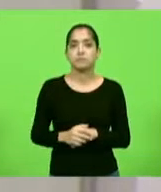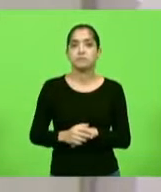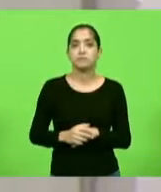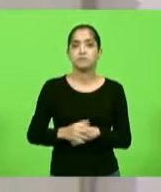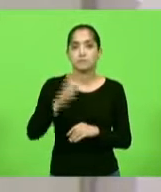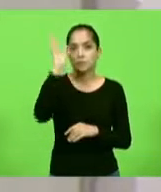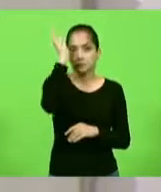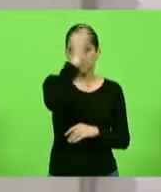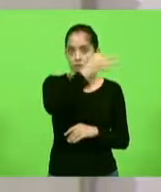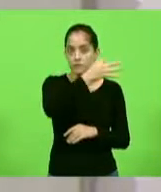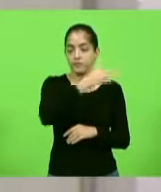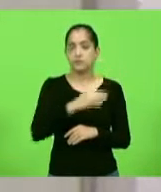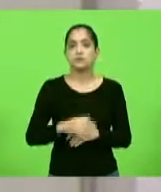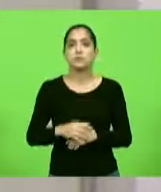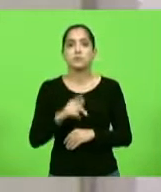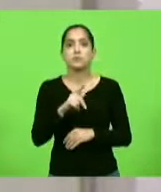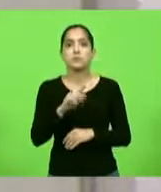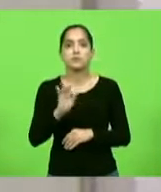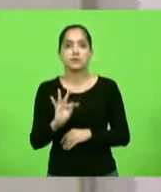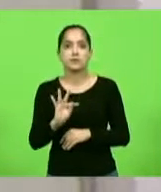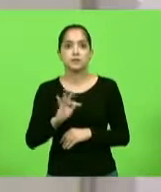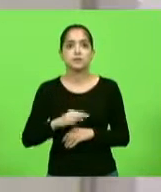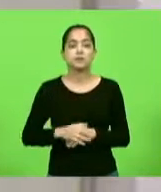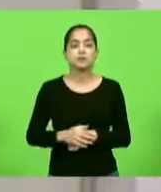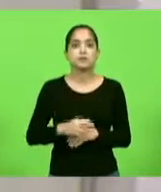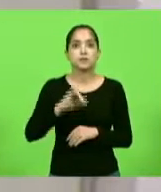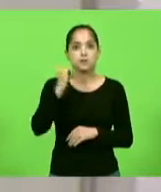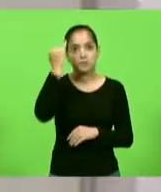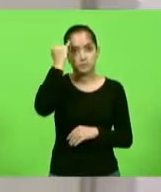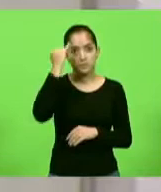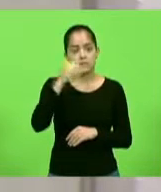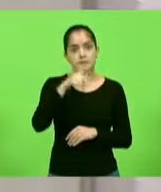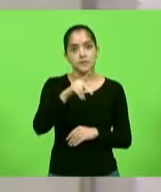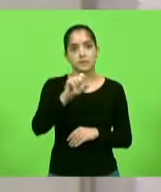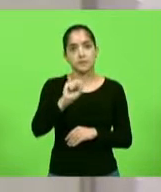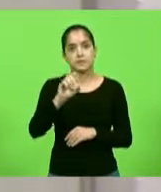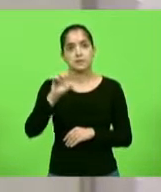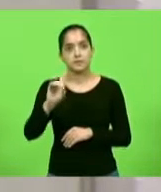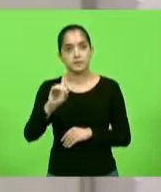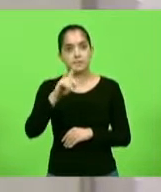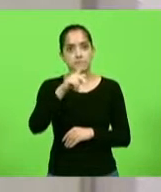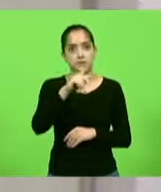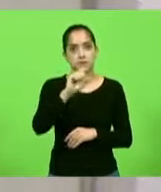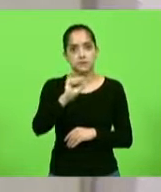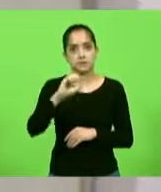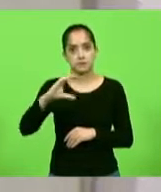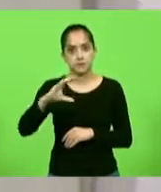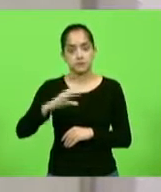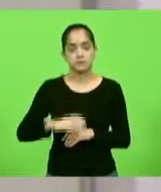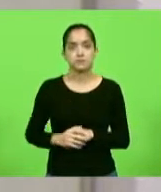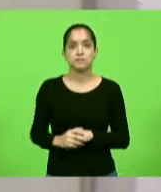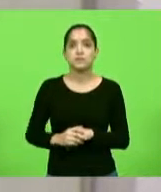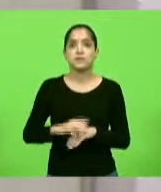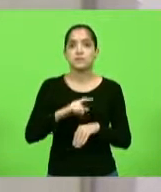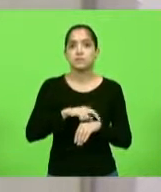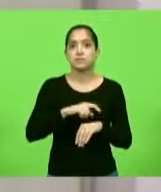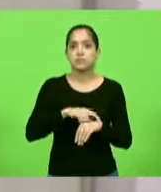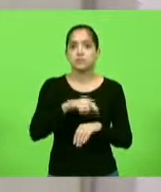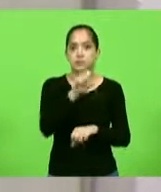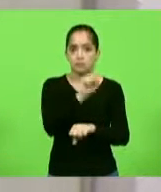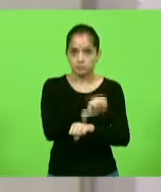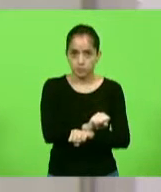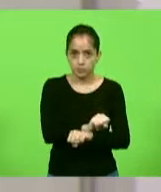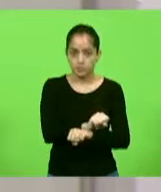Fabiano da Luz-PT e Jair Mioto, bloco PSD-PSC. Ato contínuo, o senhor presidente suspendeu a